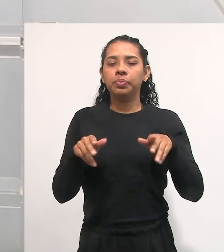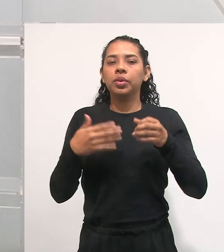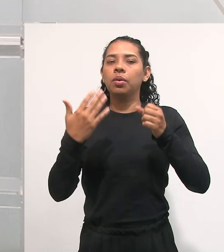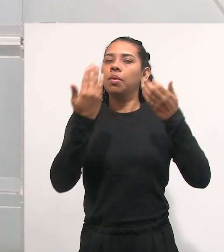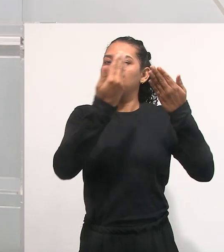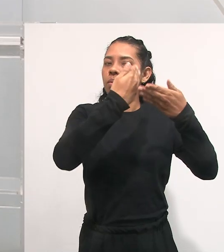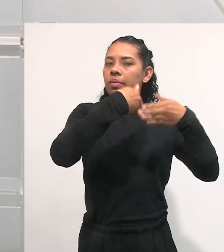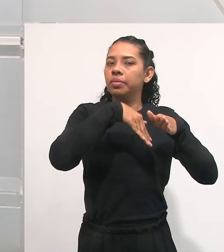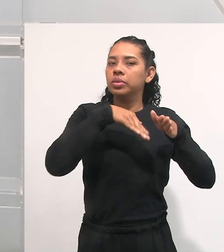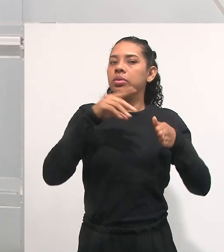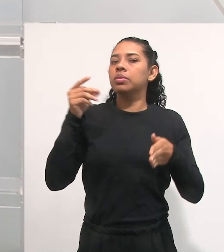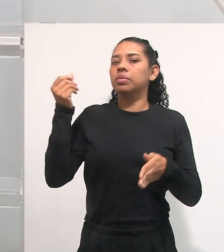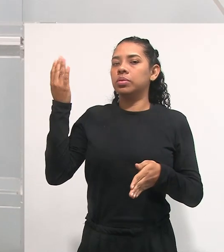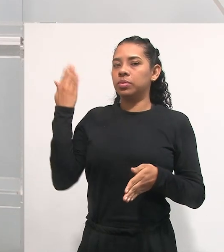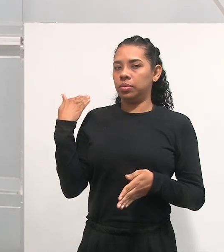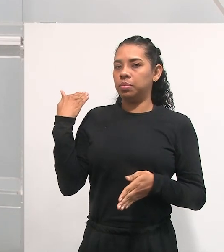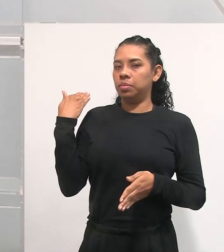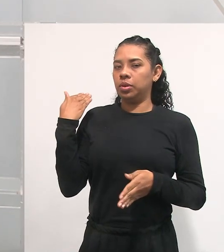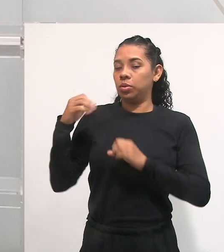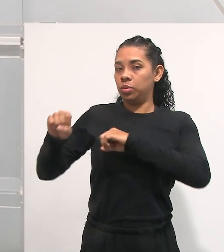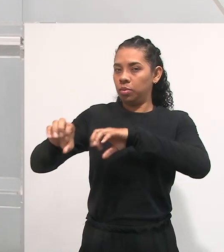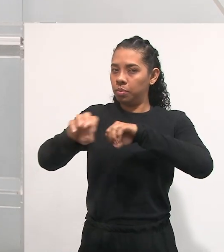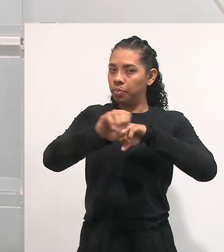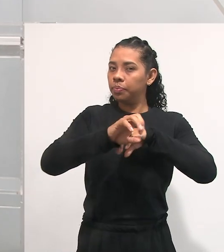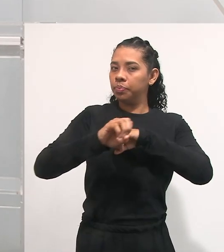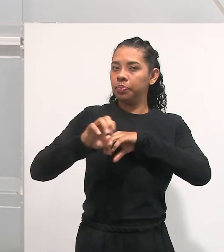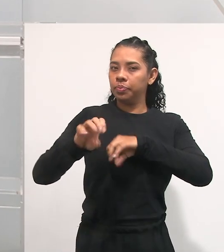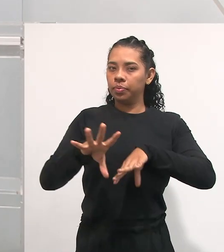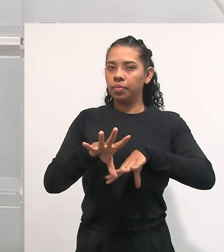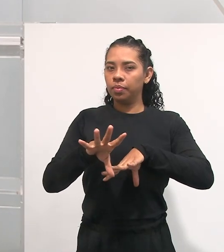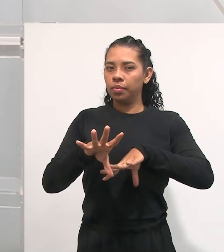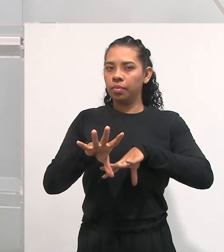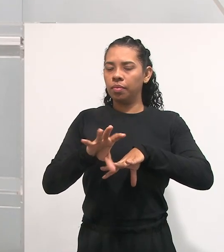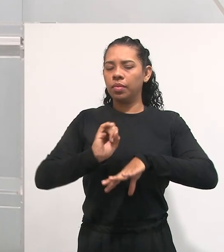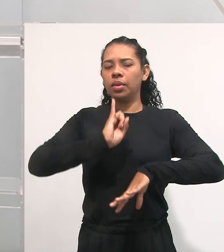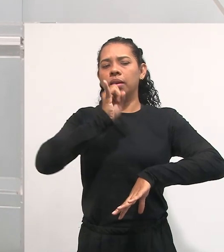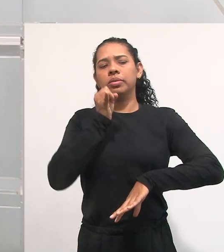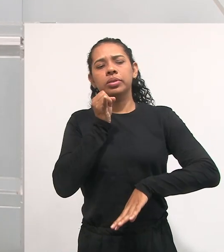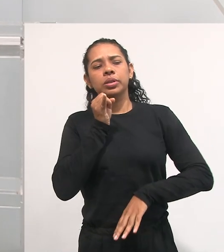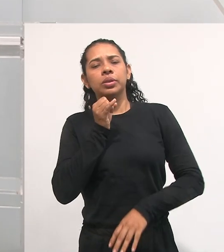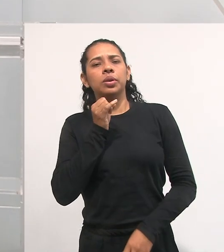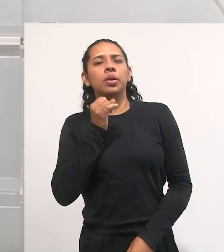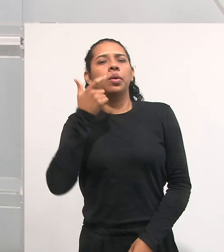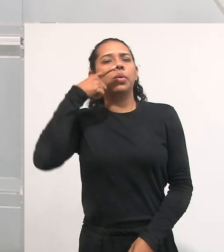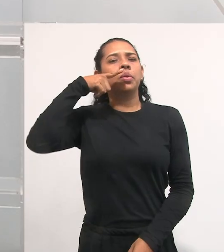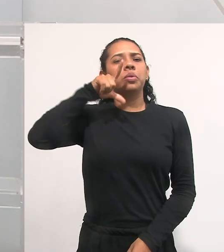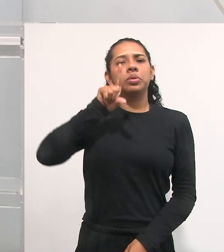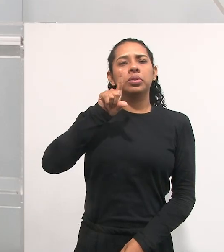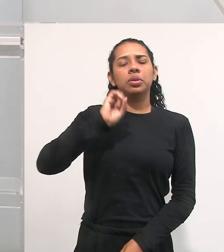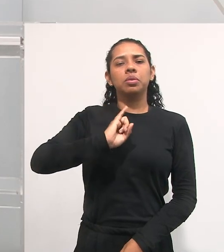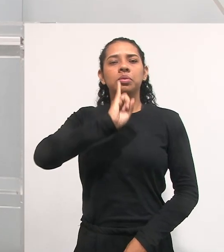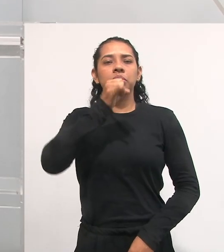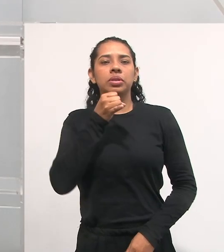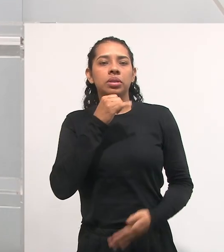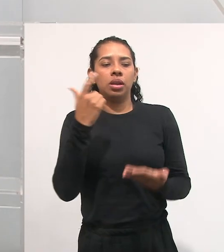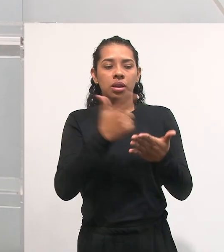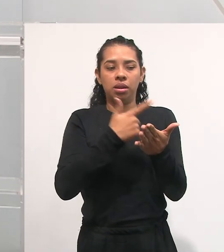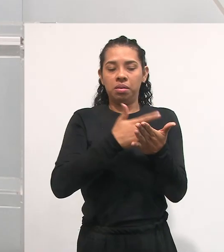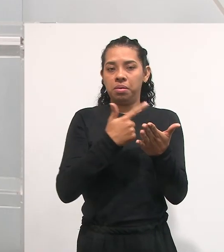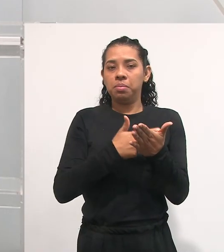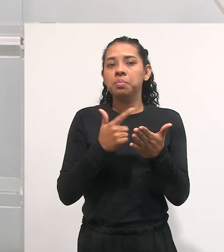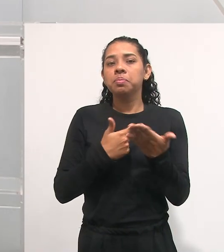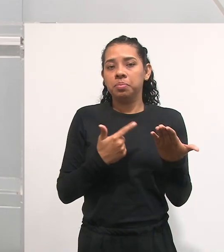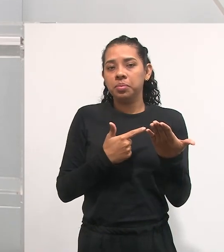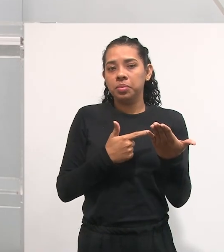medir. Se, aí a gente falou na perspectiva educacional, se alcançou ou não, se aprendeu a ler ou não,